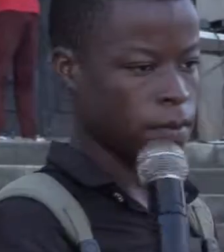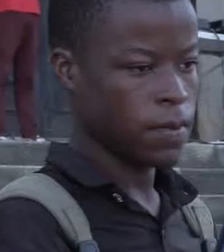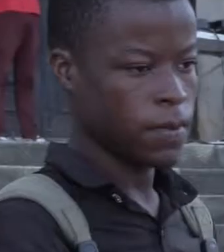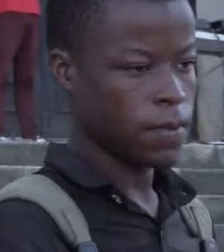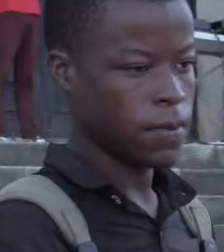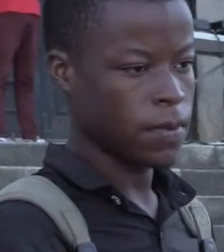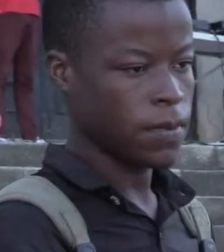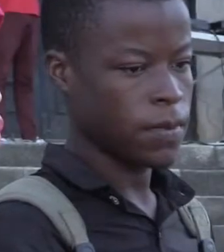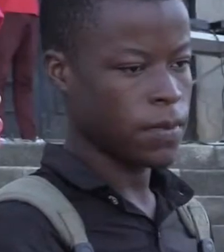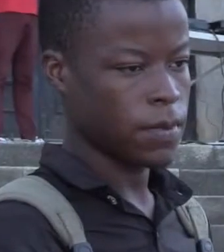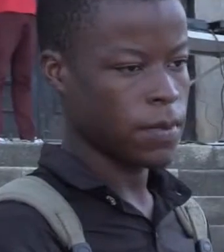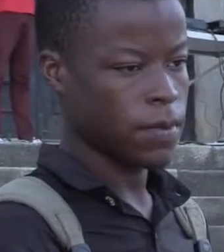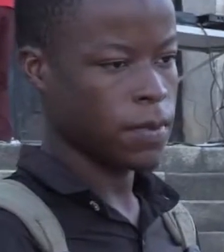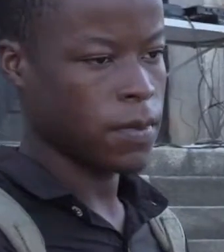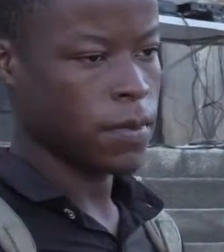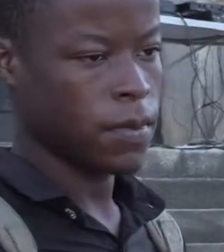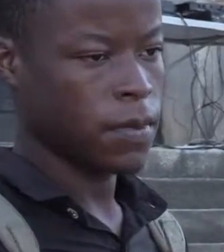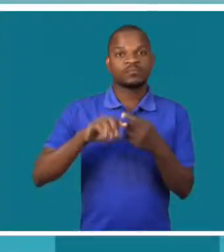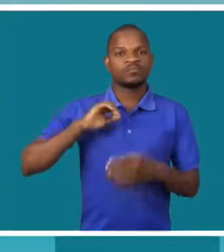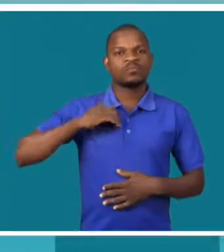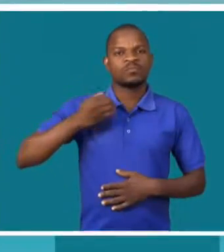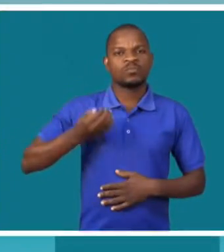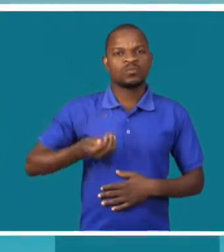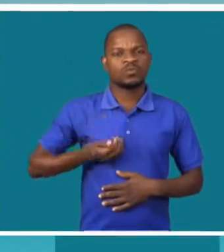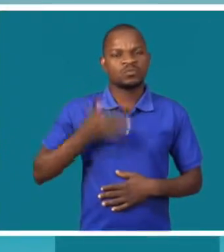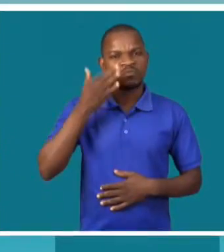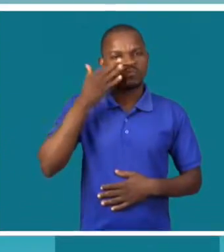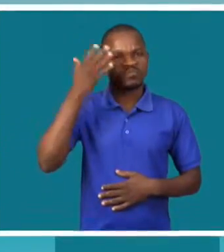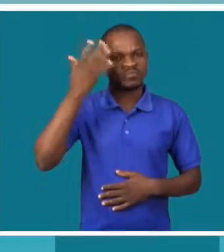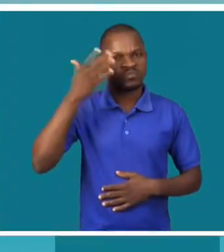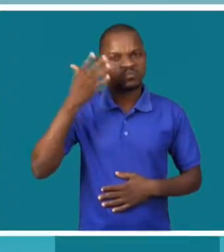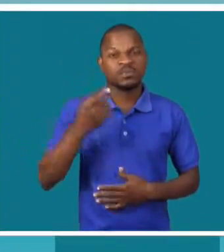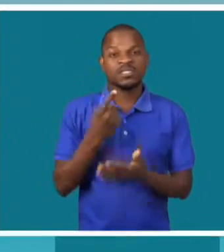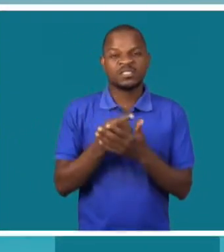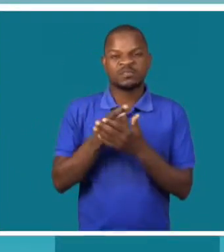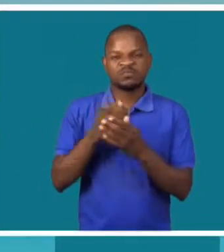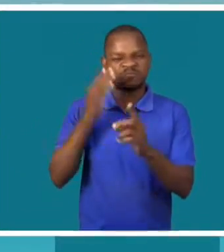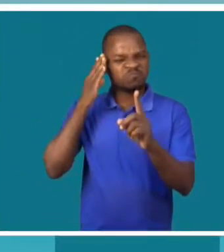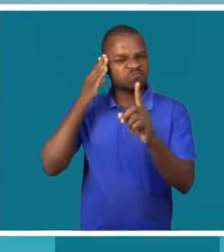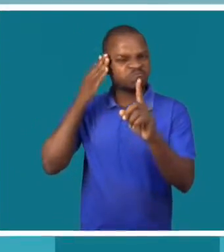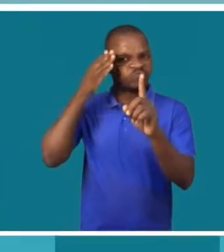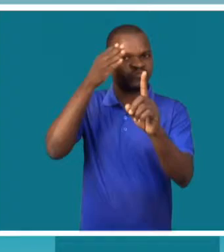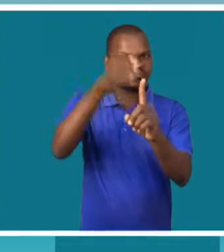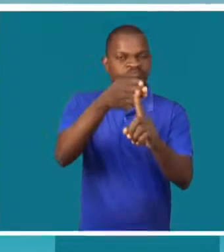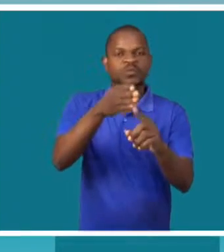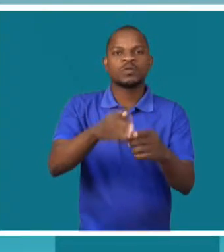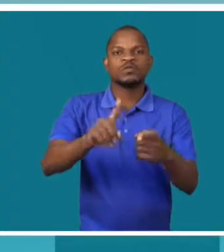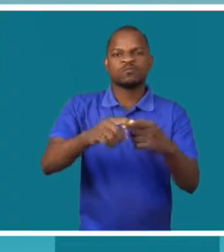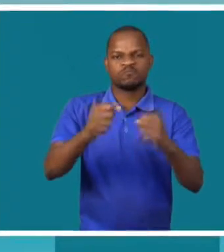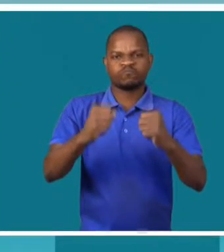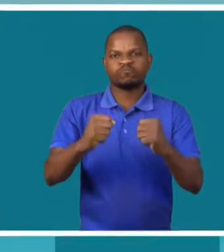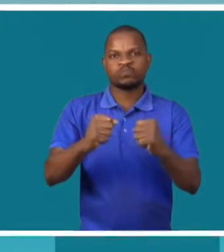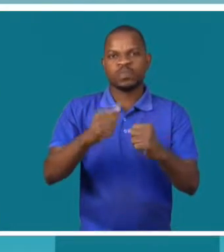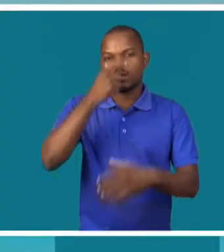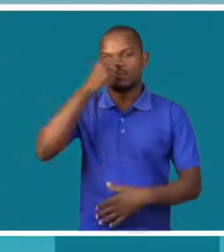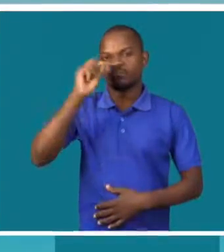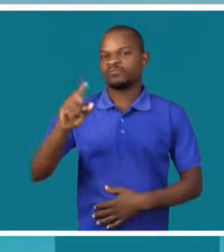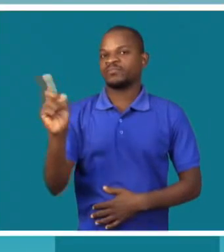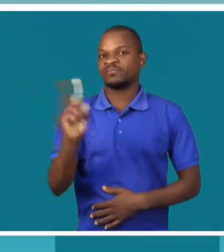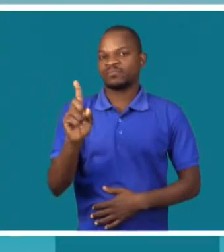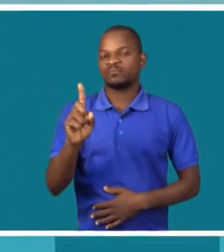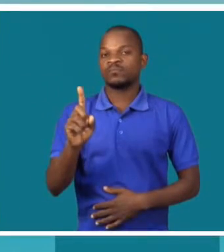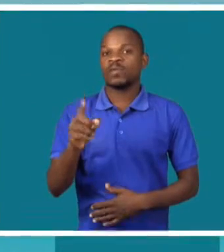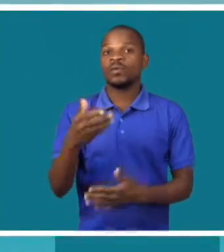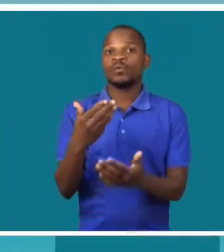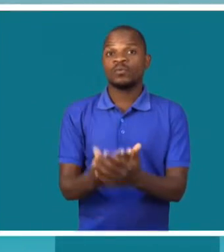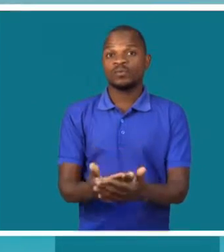e Ação Social da cidade de Maputo. A mulher com albinismo deve manter o seu foco, a sua determinação e nunca